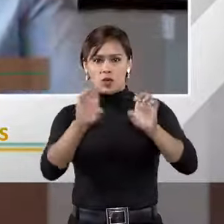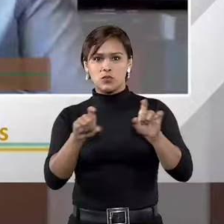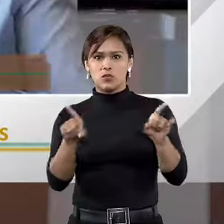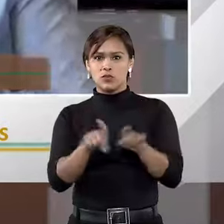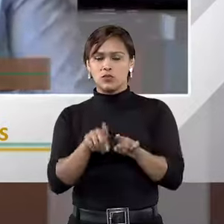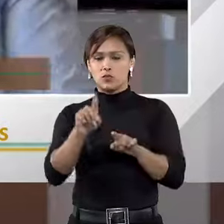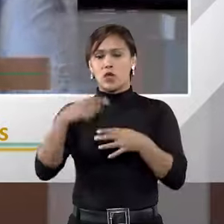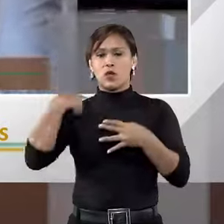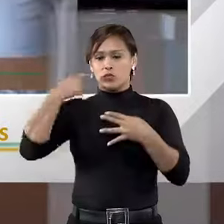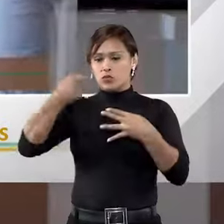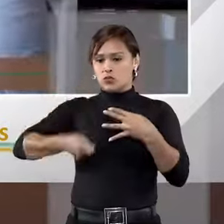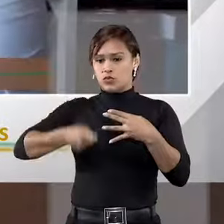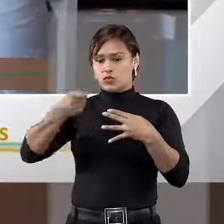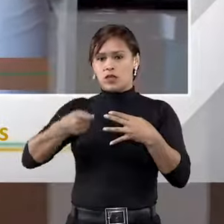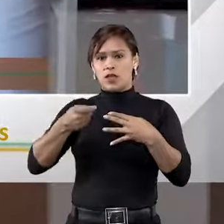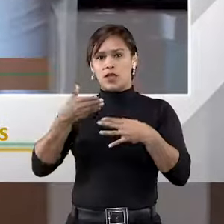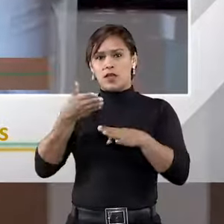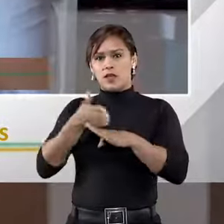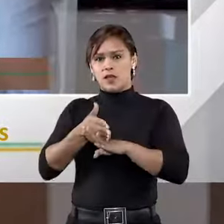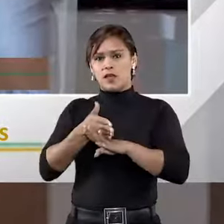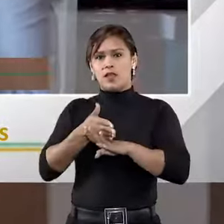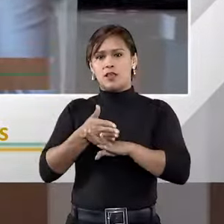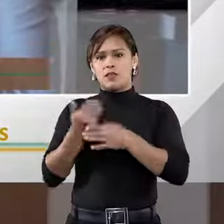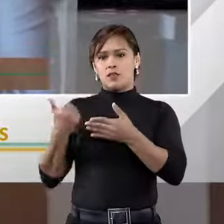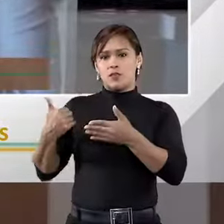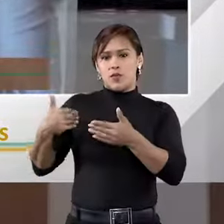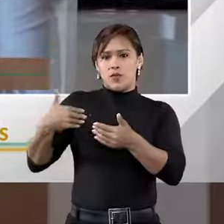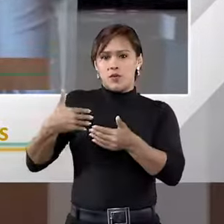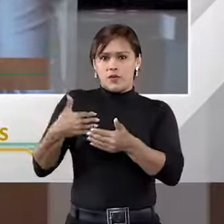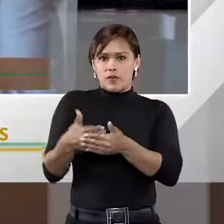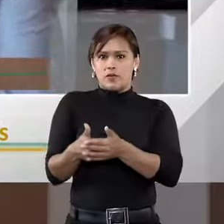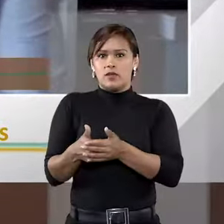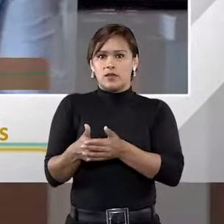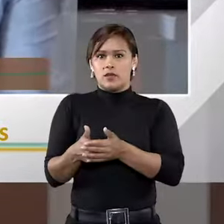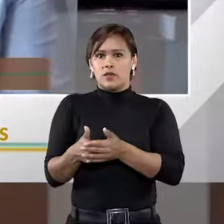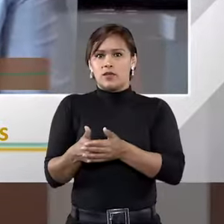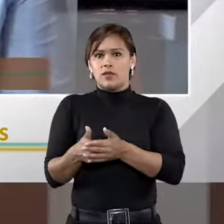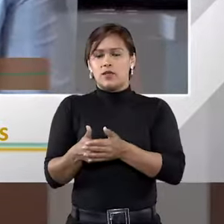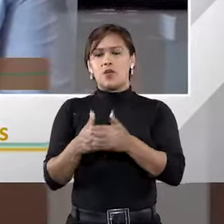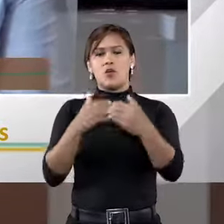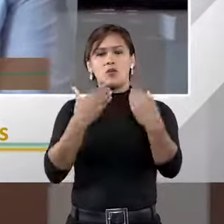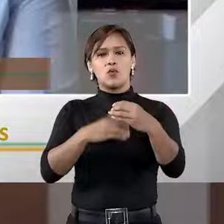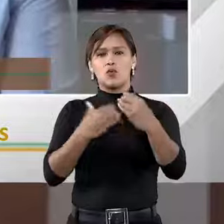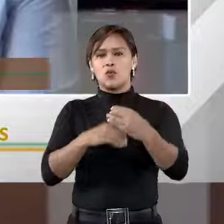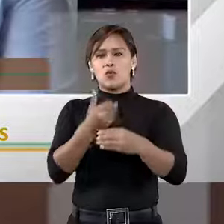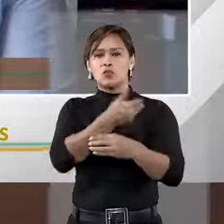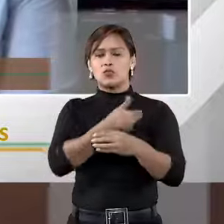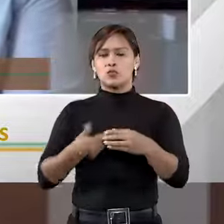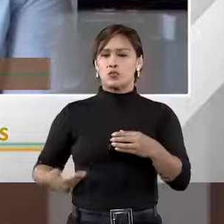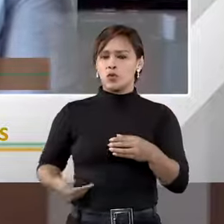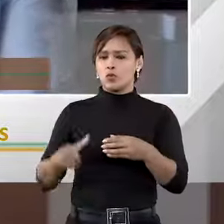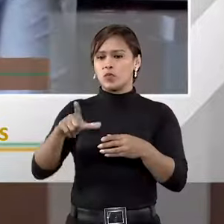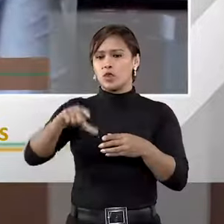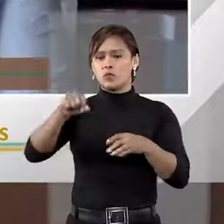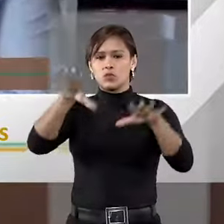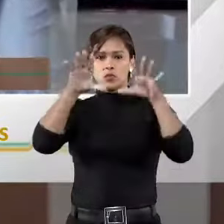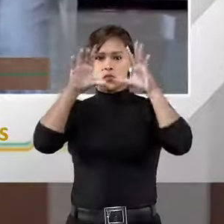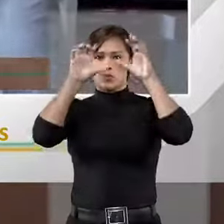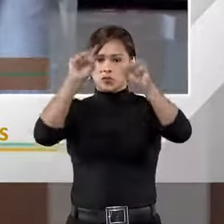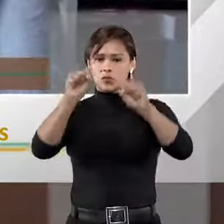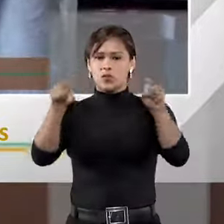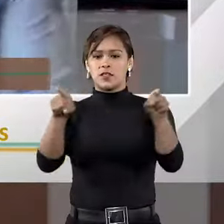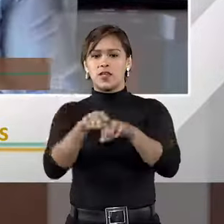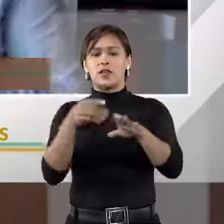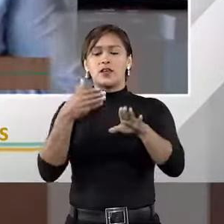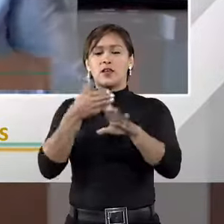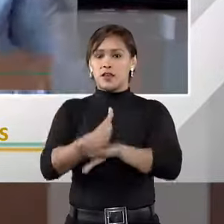o juiz é investido na carreira ou por concurso público ou por designação dos tribunais, então, ele